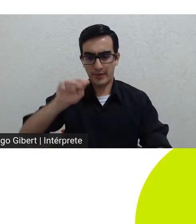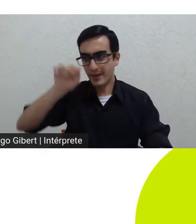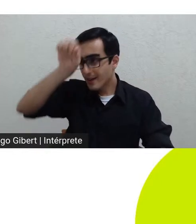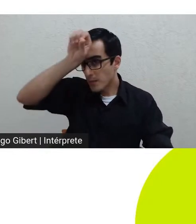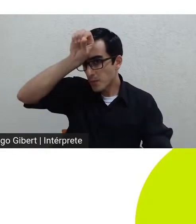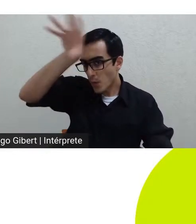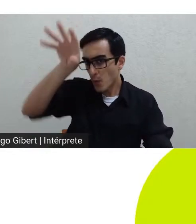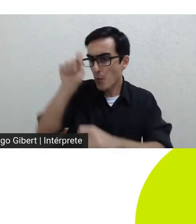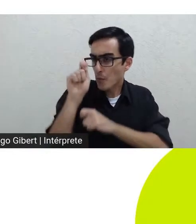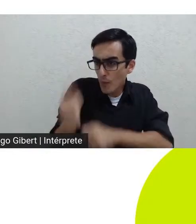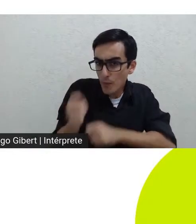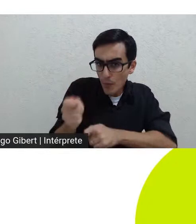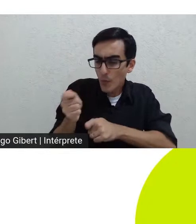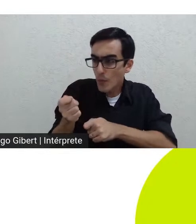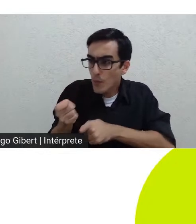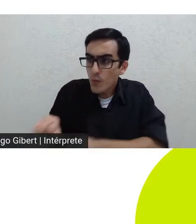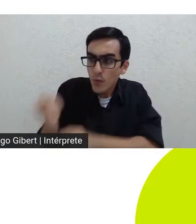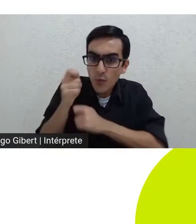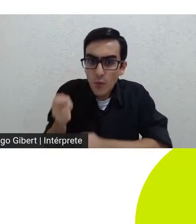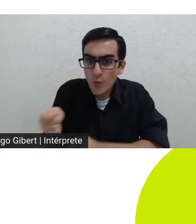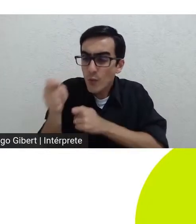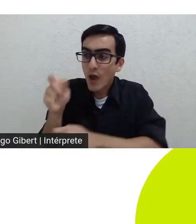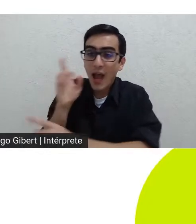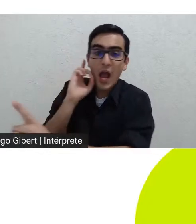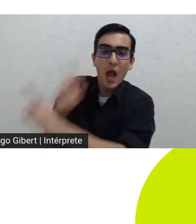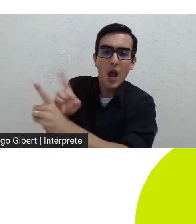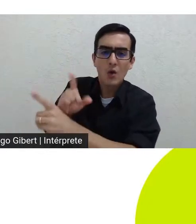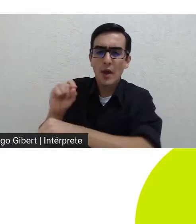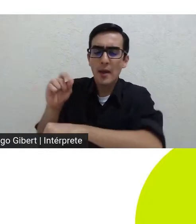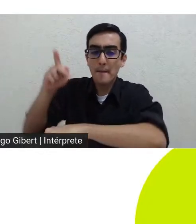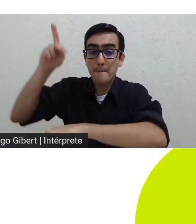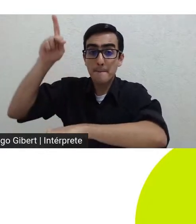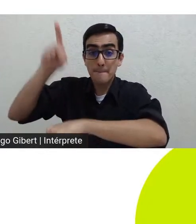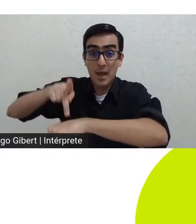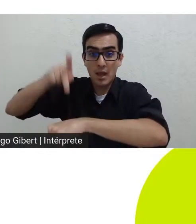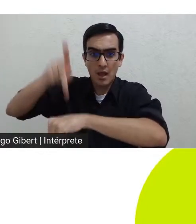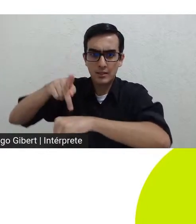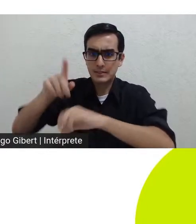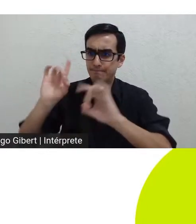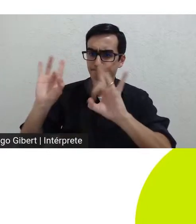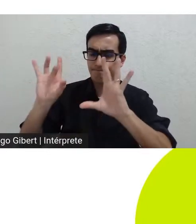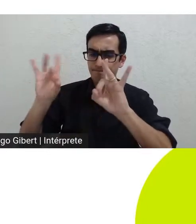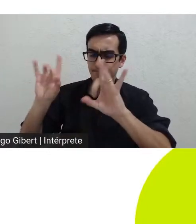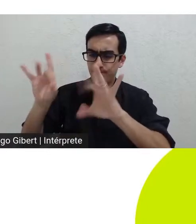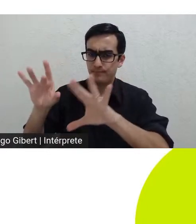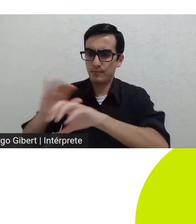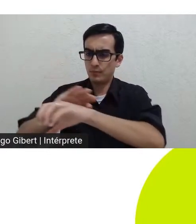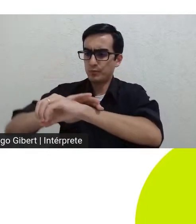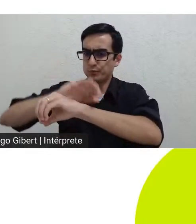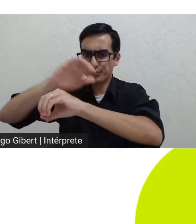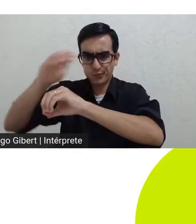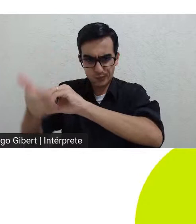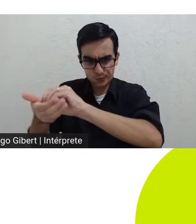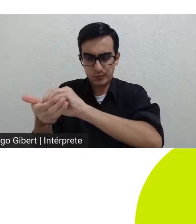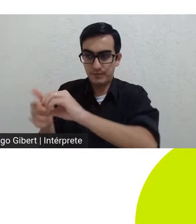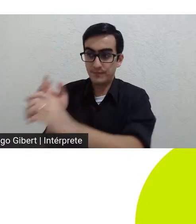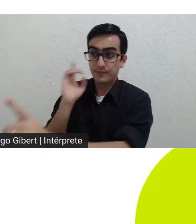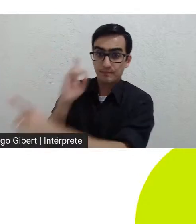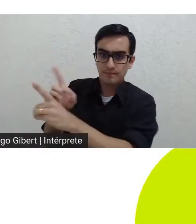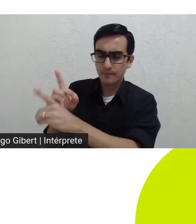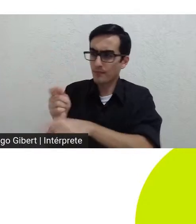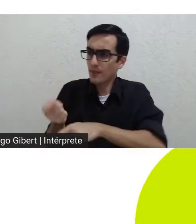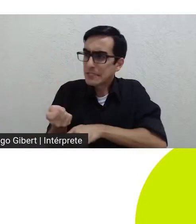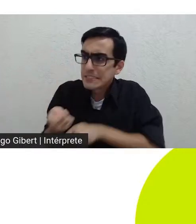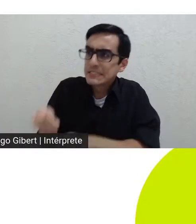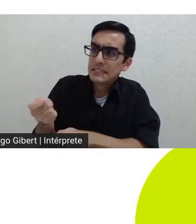diante estaria ligada à vida de Rathner na sequência da cena da joia bruta extraída da